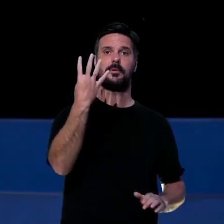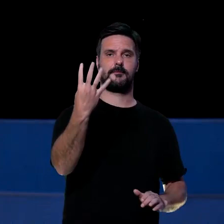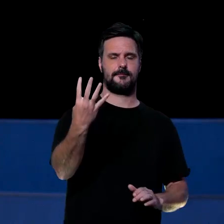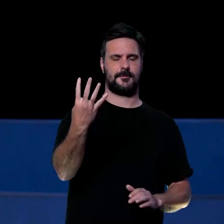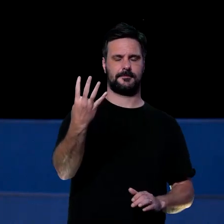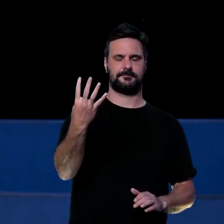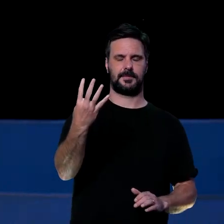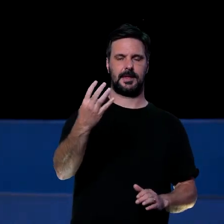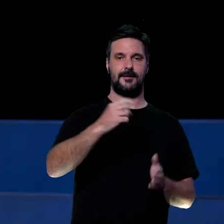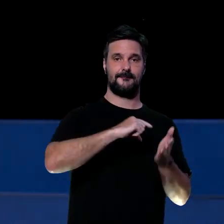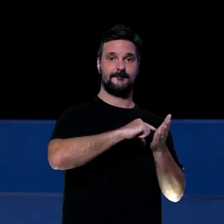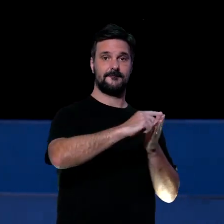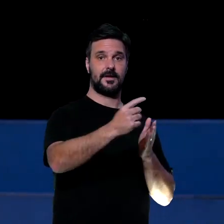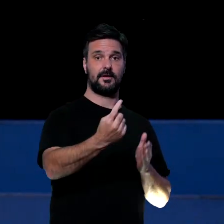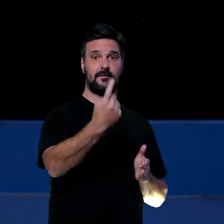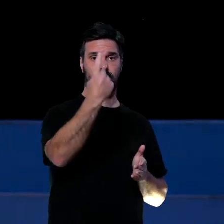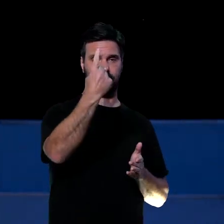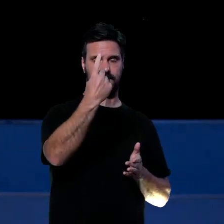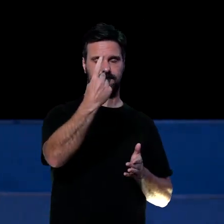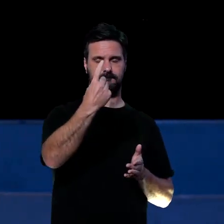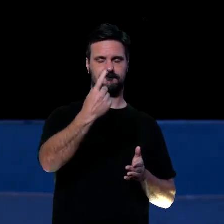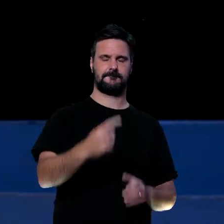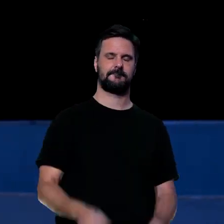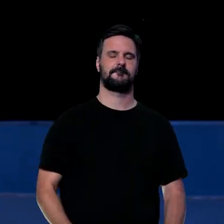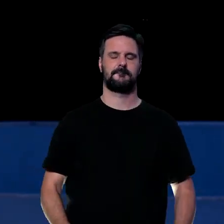4, a partir do primeiro versículo.